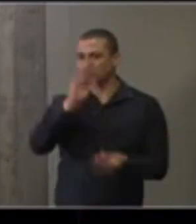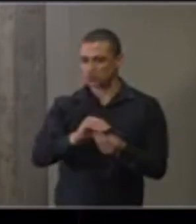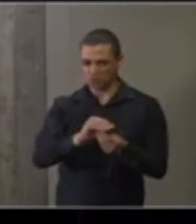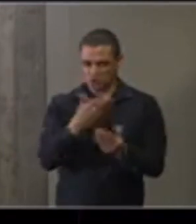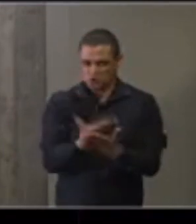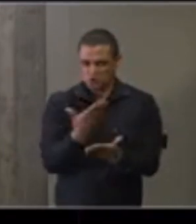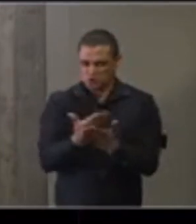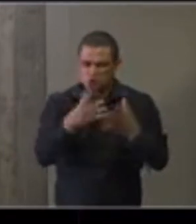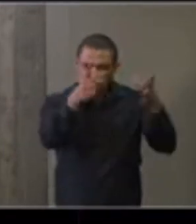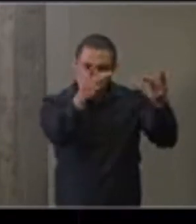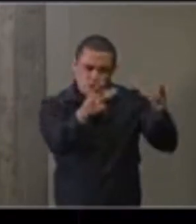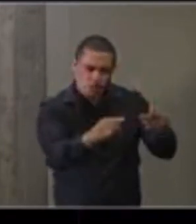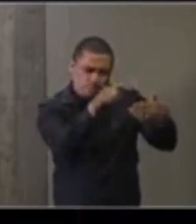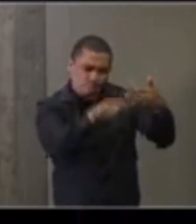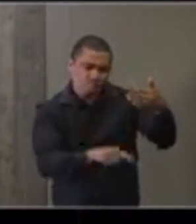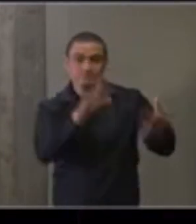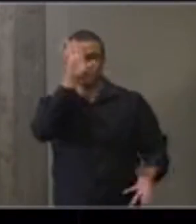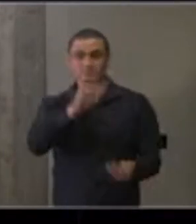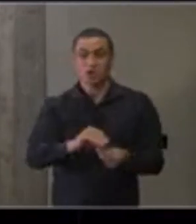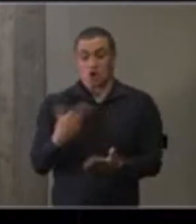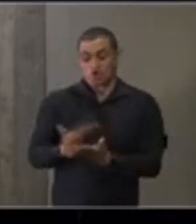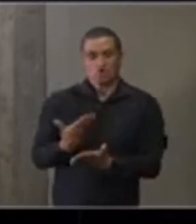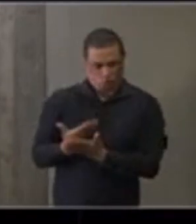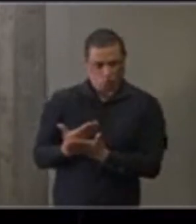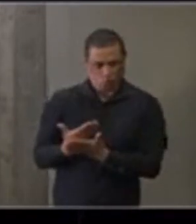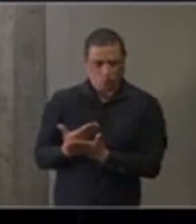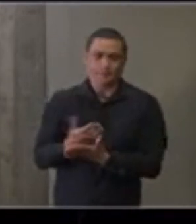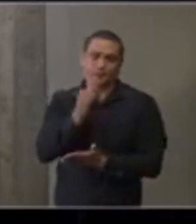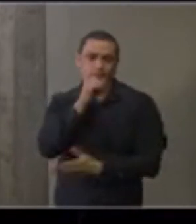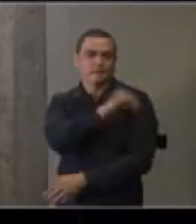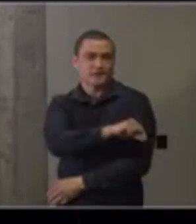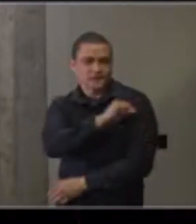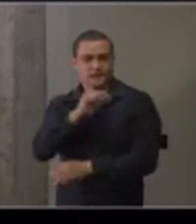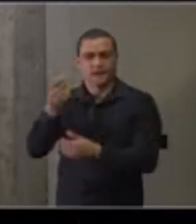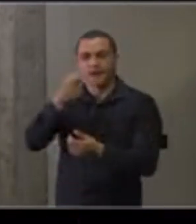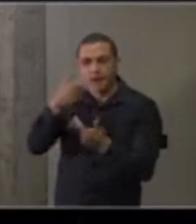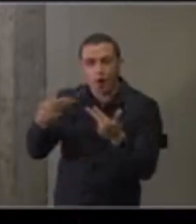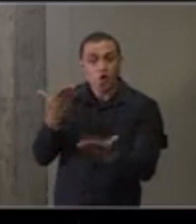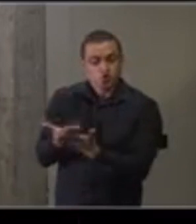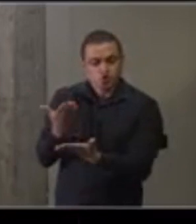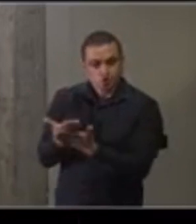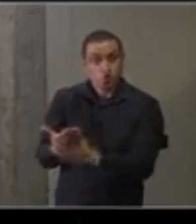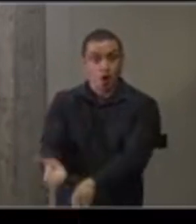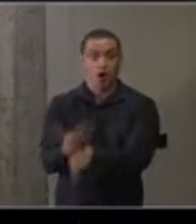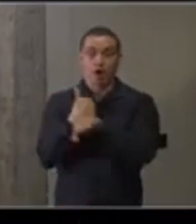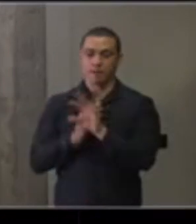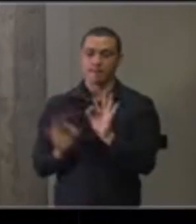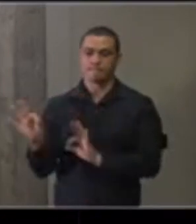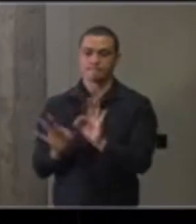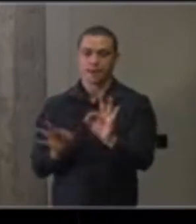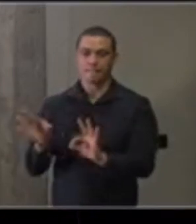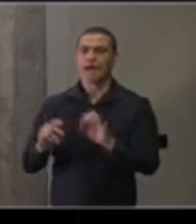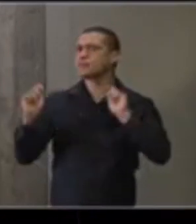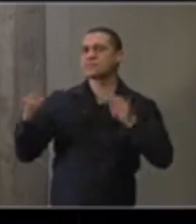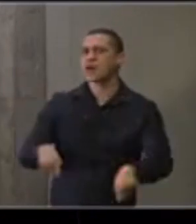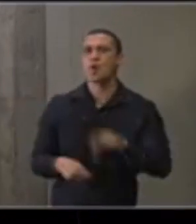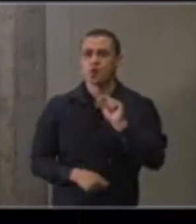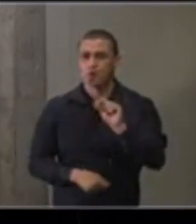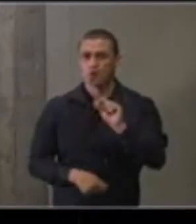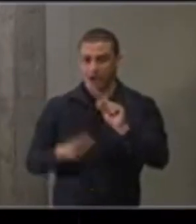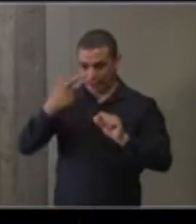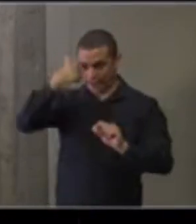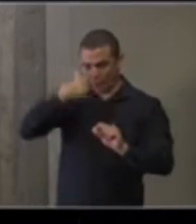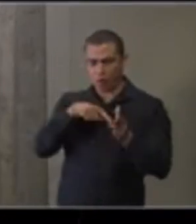Um estudo clínico, ele é desenhado, ele é planejado para dar aos